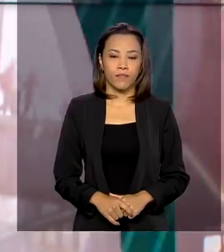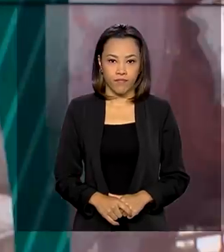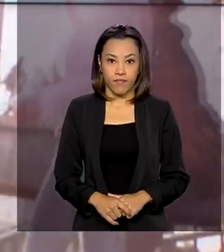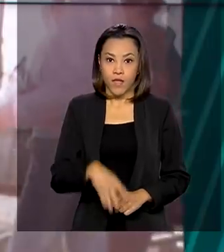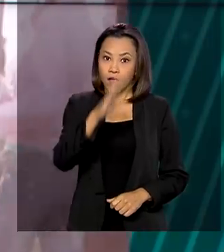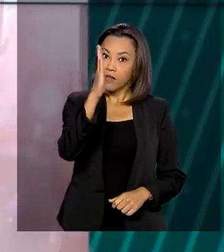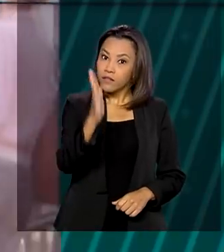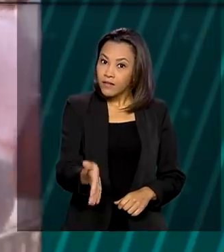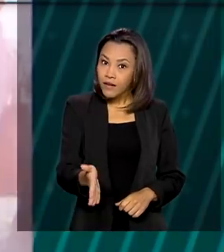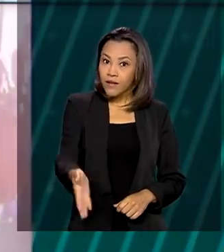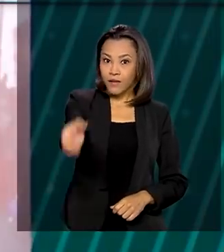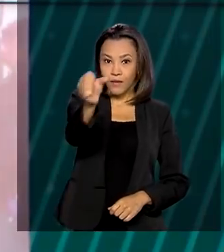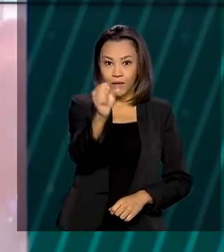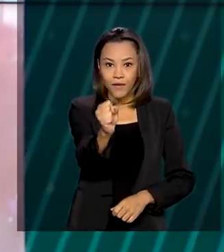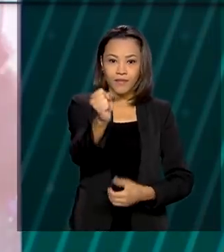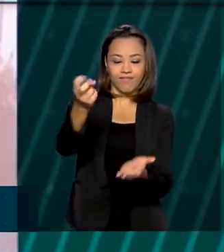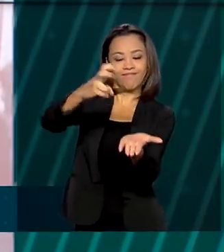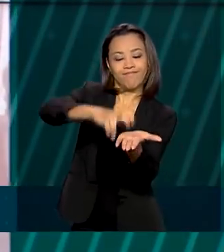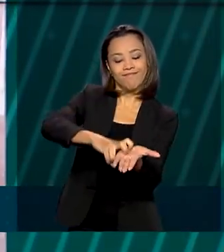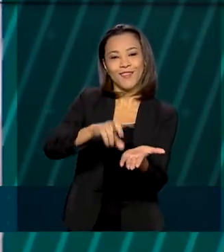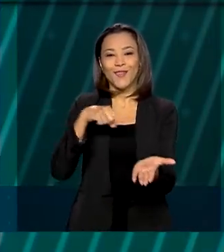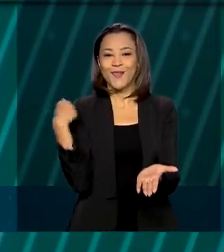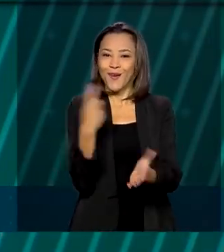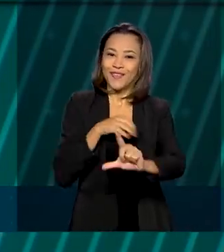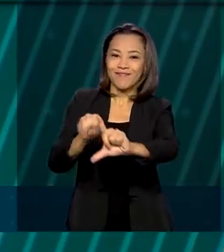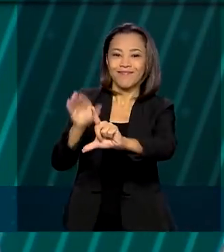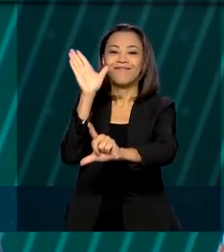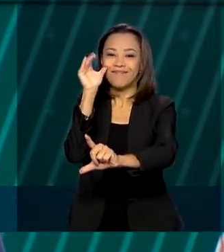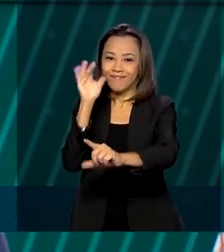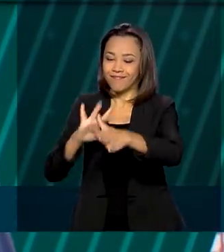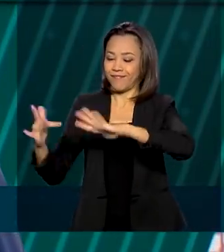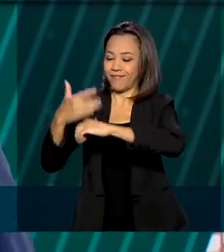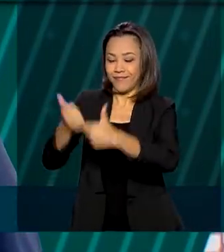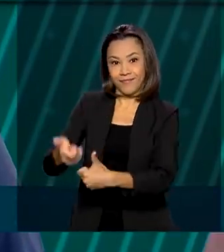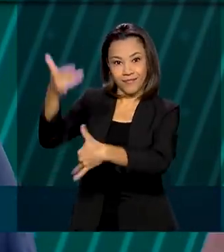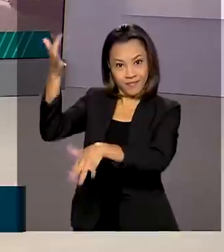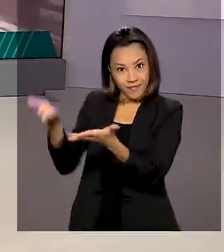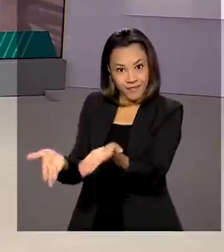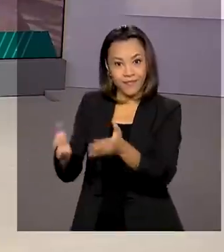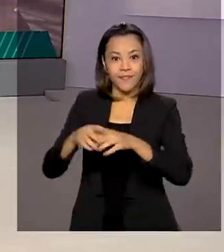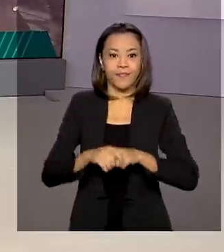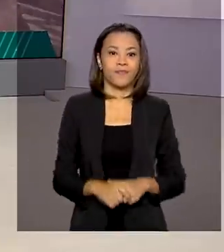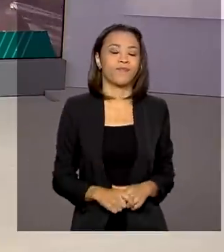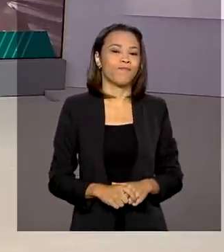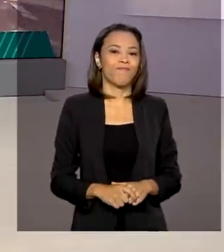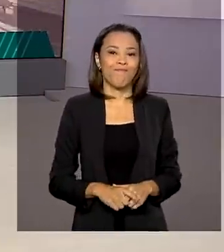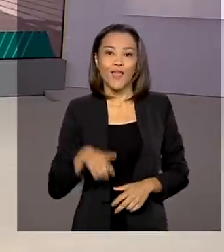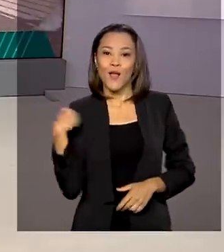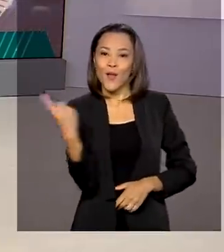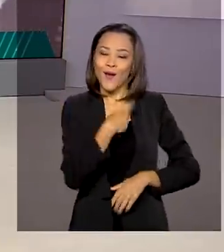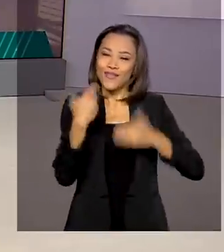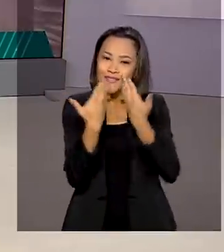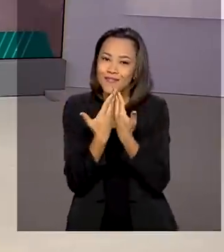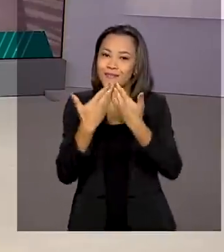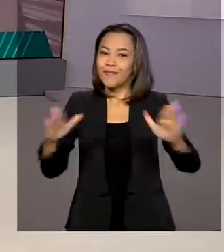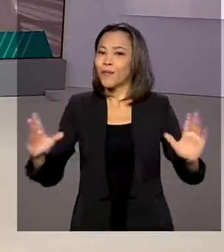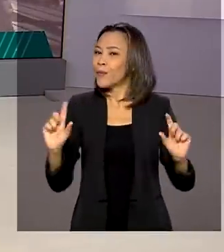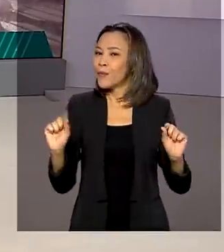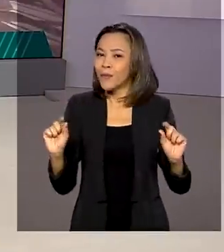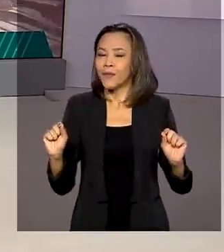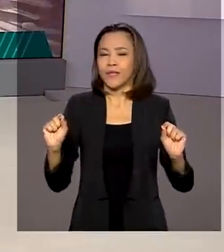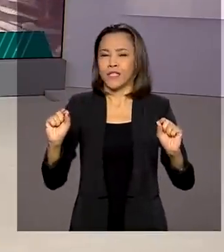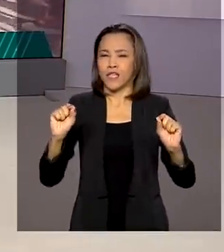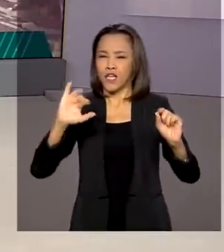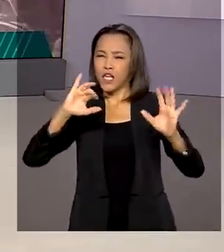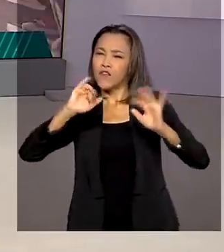São oito horas da manhã, estamos ao vivo também pelas redes sociais. A gente abre esta edição com informações